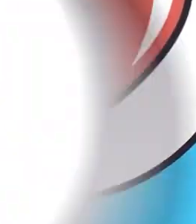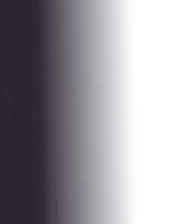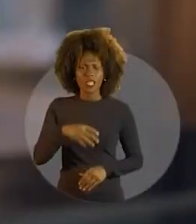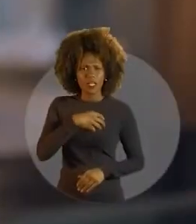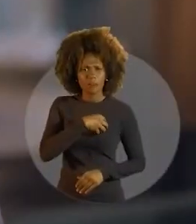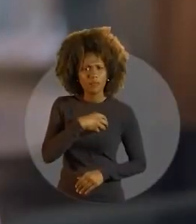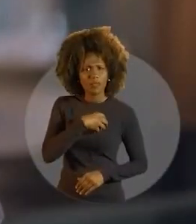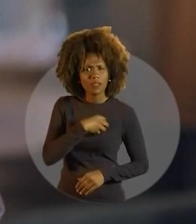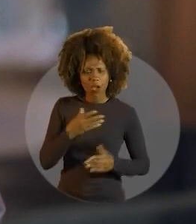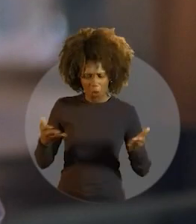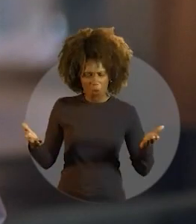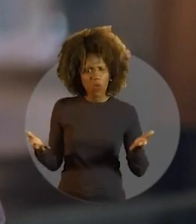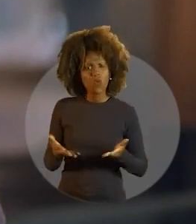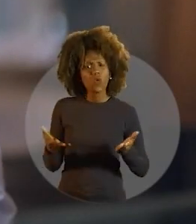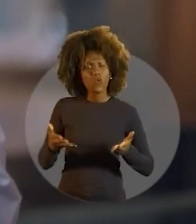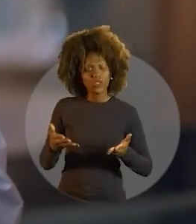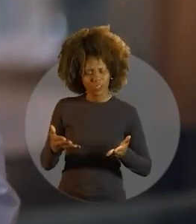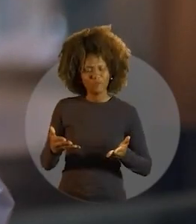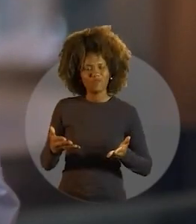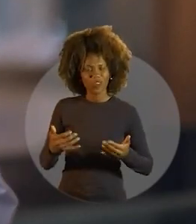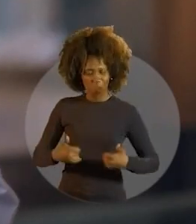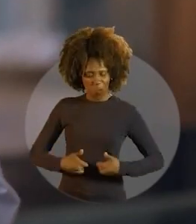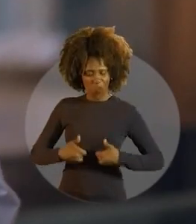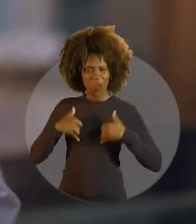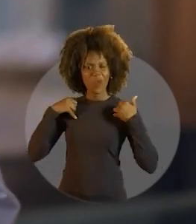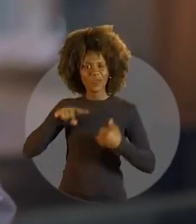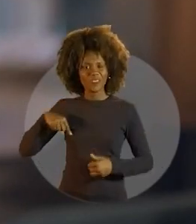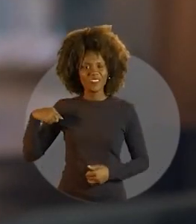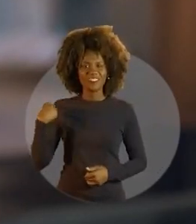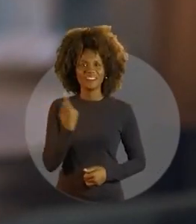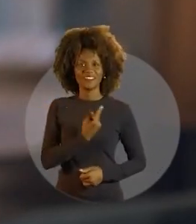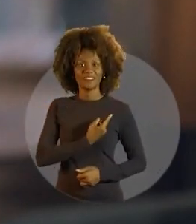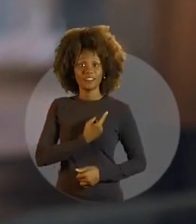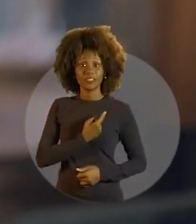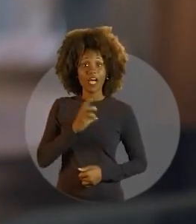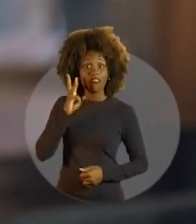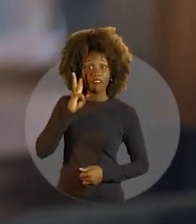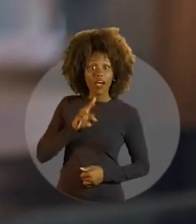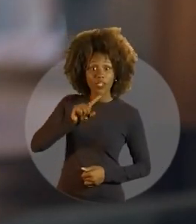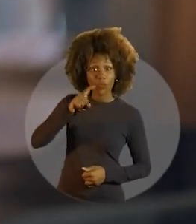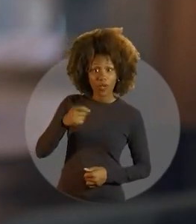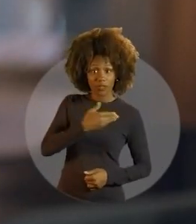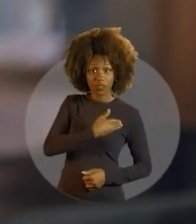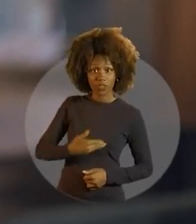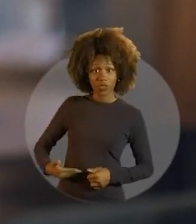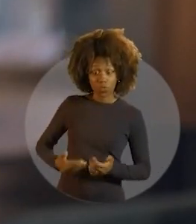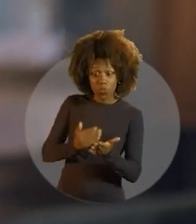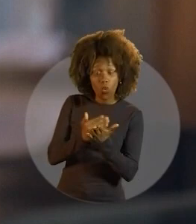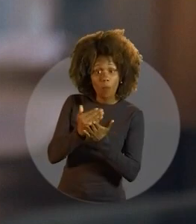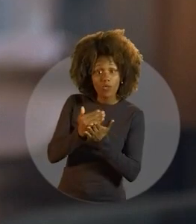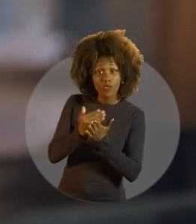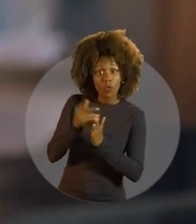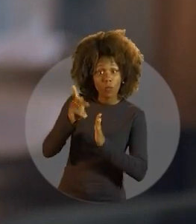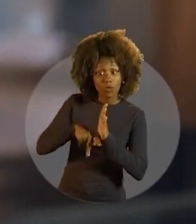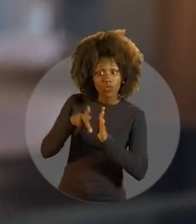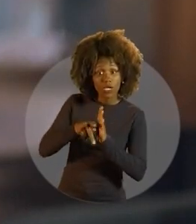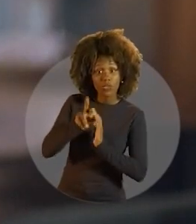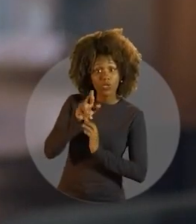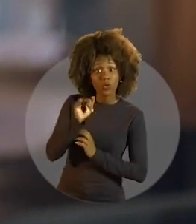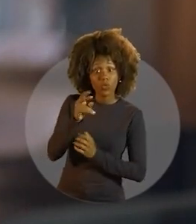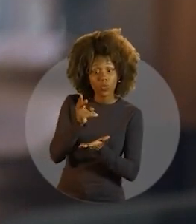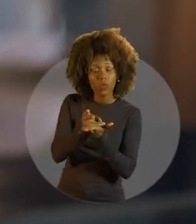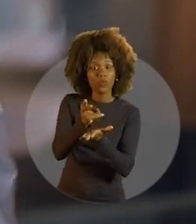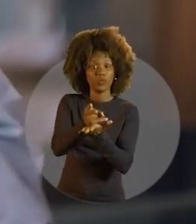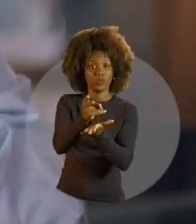A Bahia é hoje um orgulho para todos nós. Wagner começou. Esse projeto e o Rui seguiu em